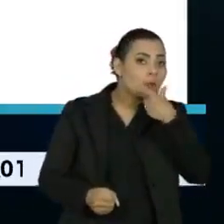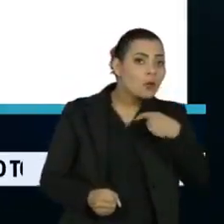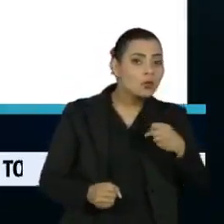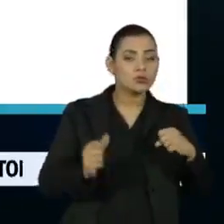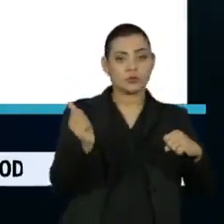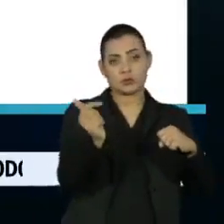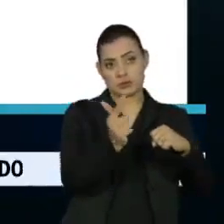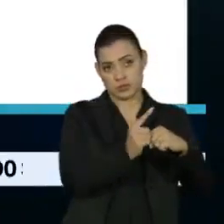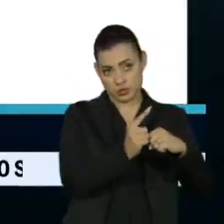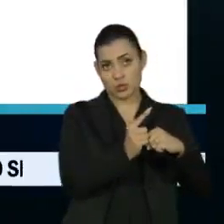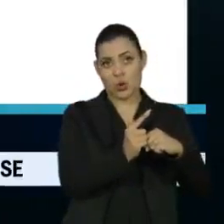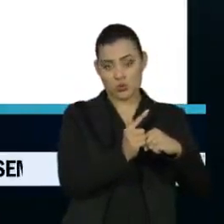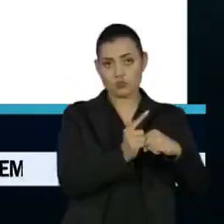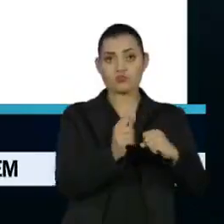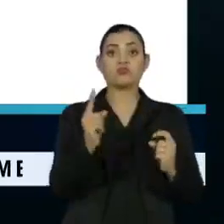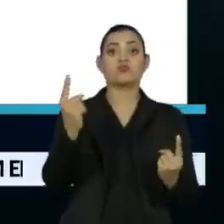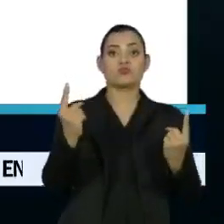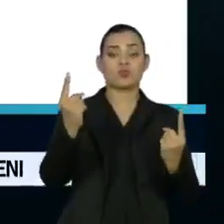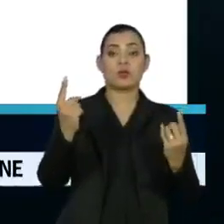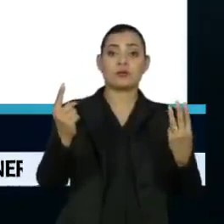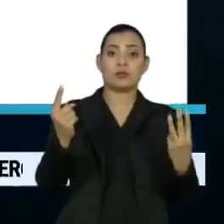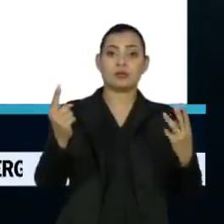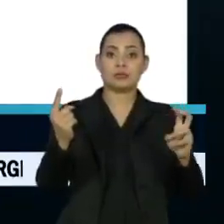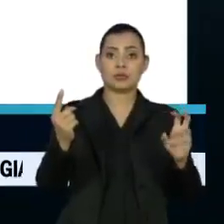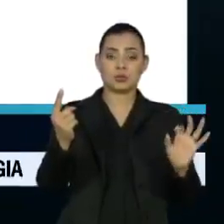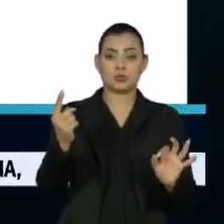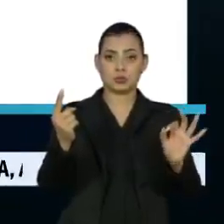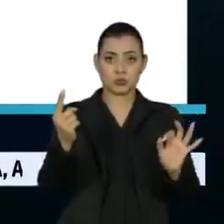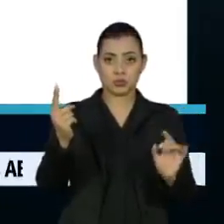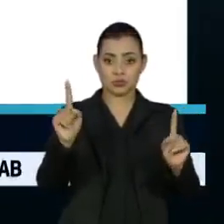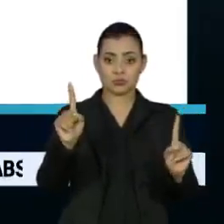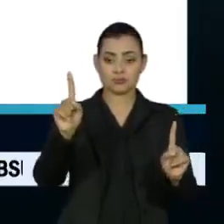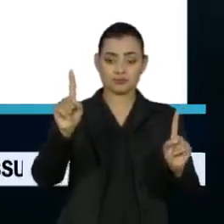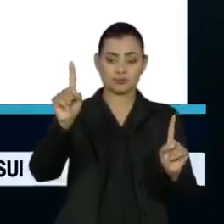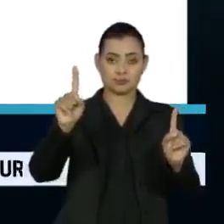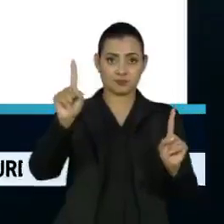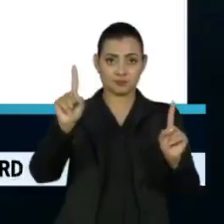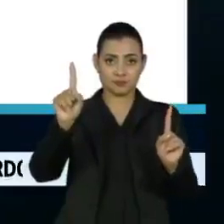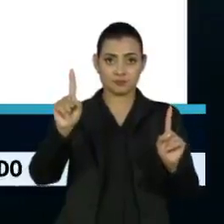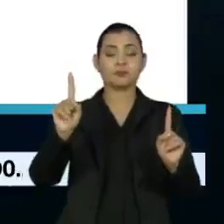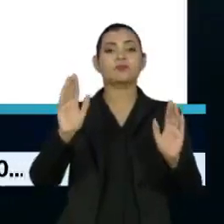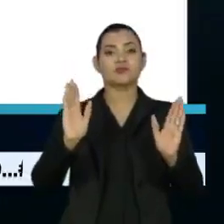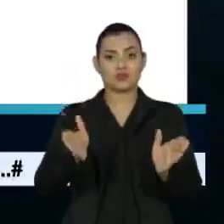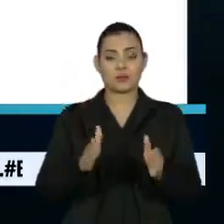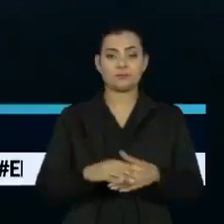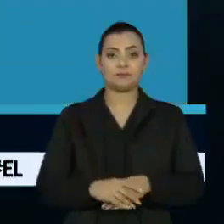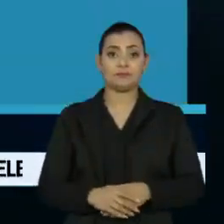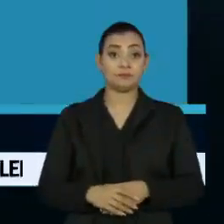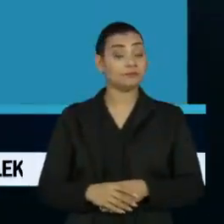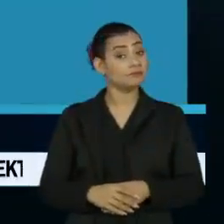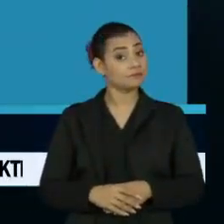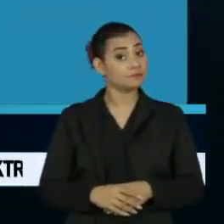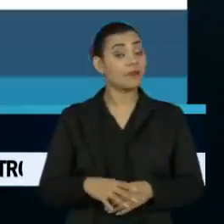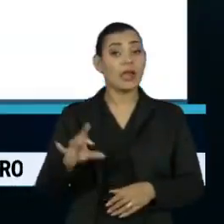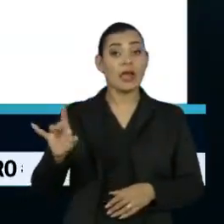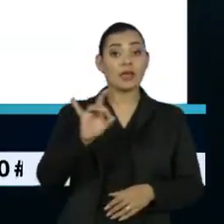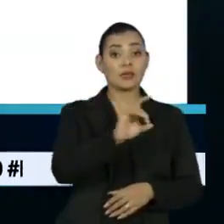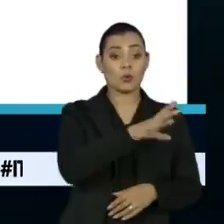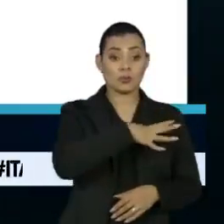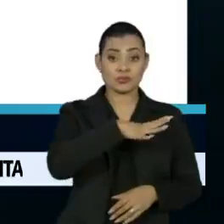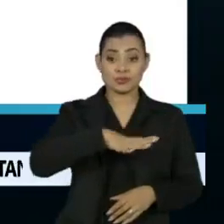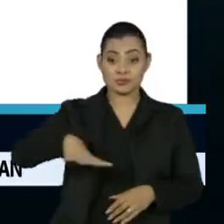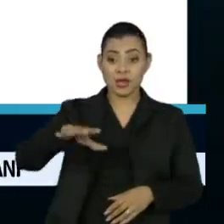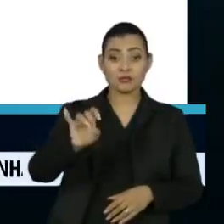intenções de voto no segundo turno. E o candidato do PSOL, Guilherme Boulos, aparece com 35%. Em cada uma das